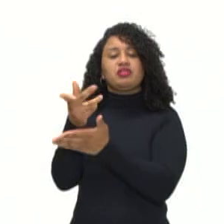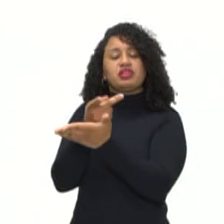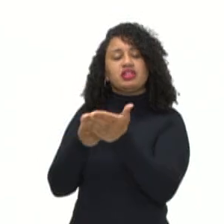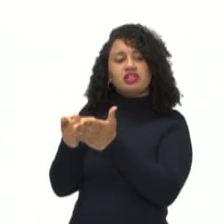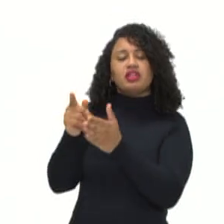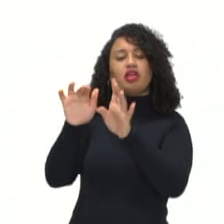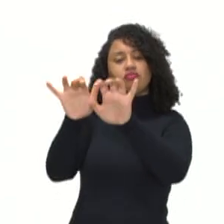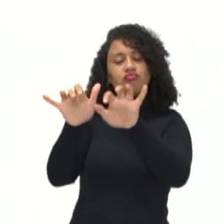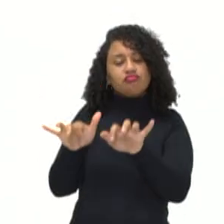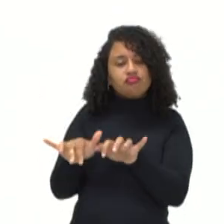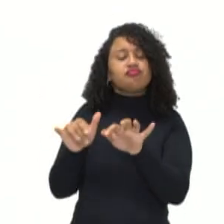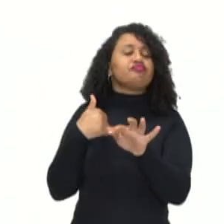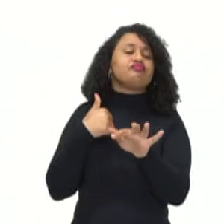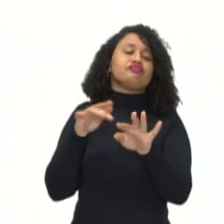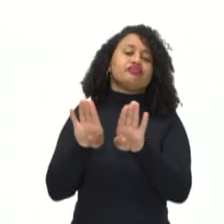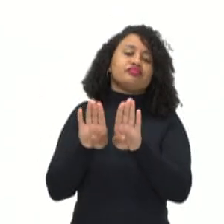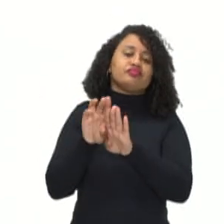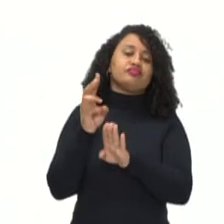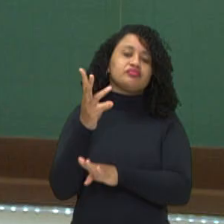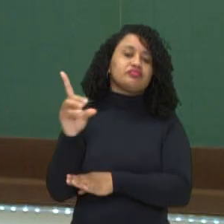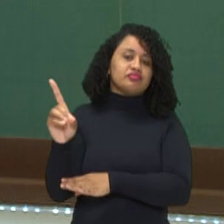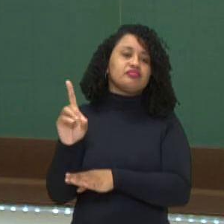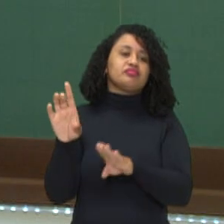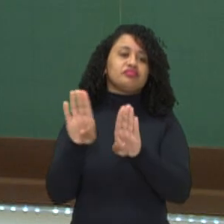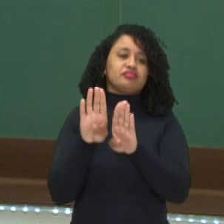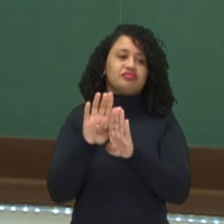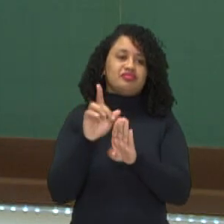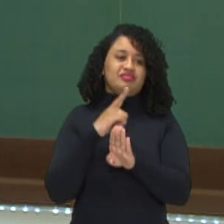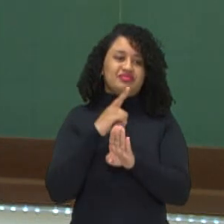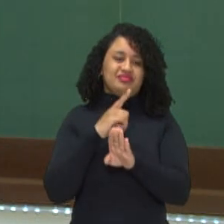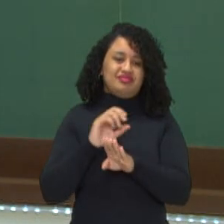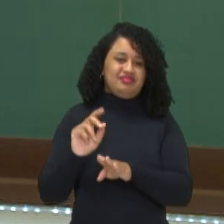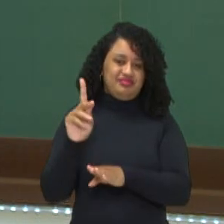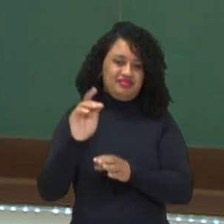computação gráfica, né? No game, acima ali também, tá bom?